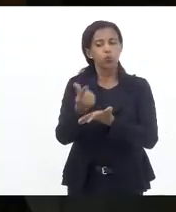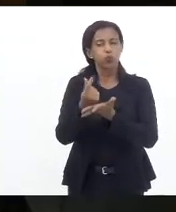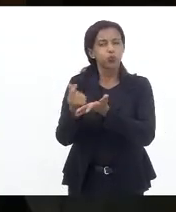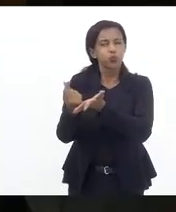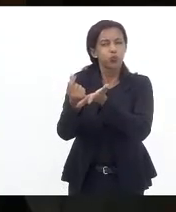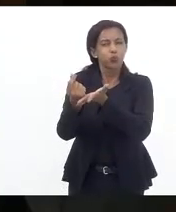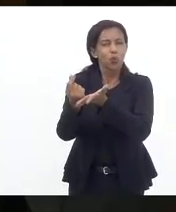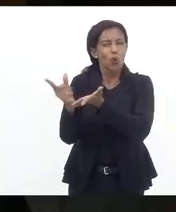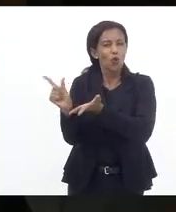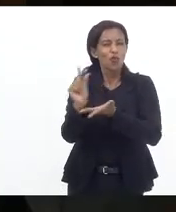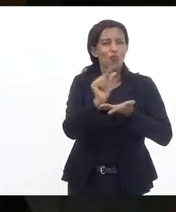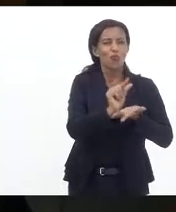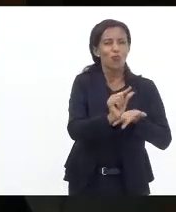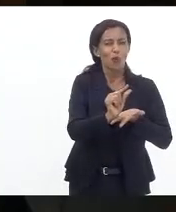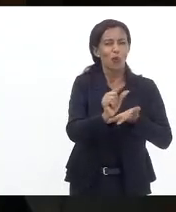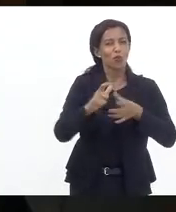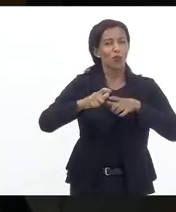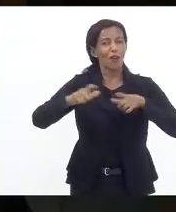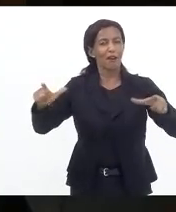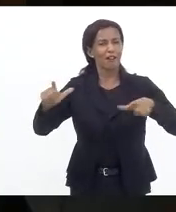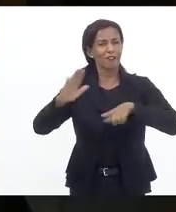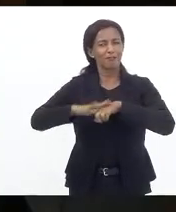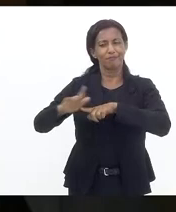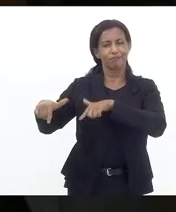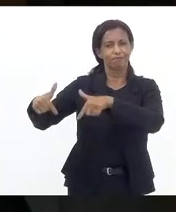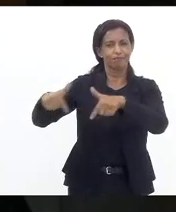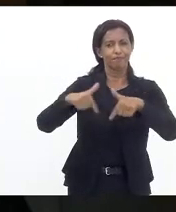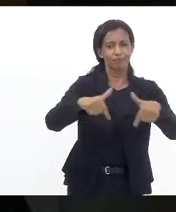de poucos grandes acionários